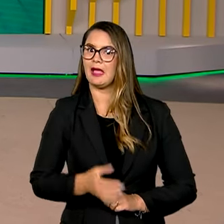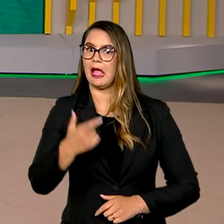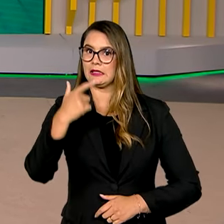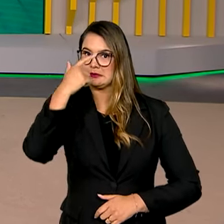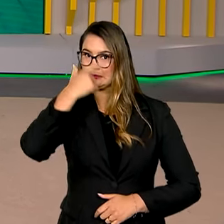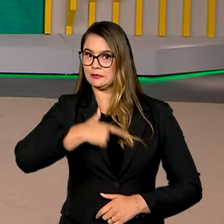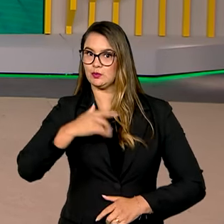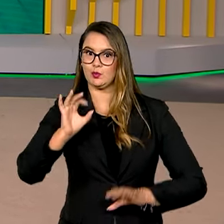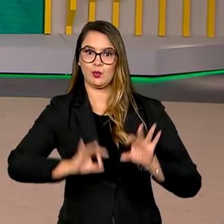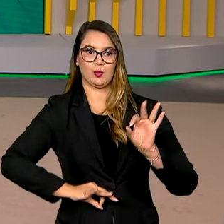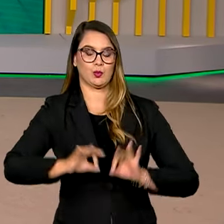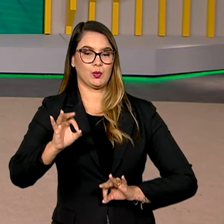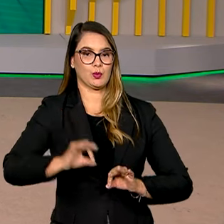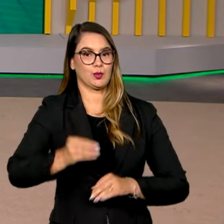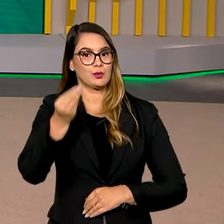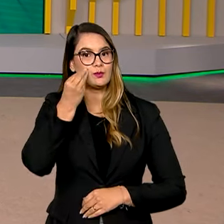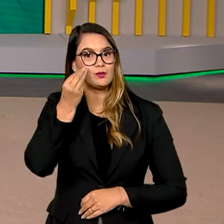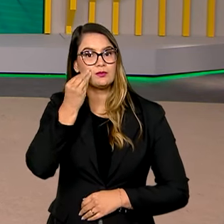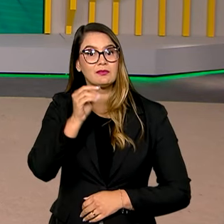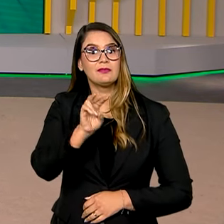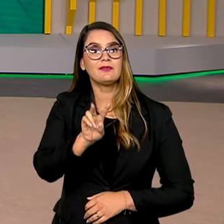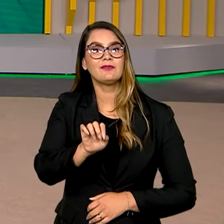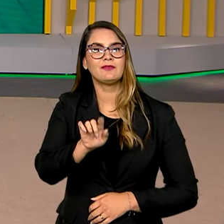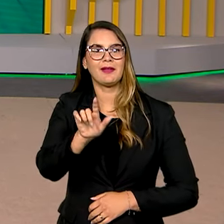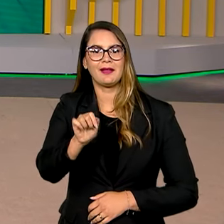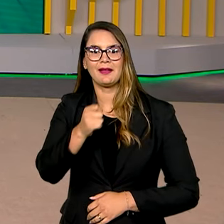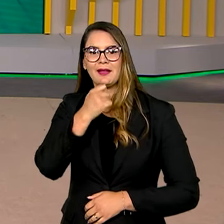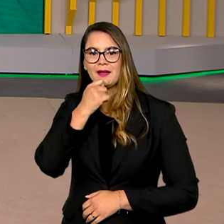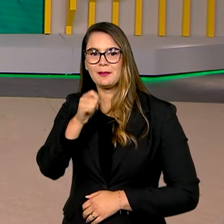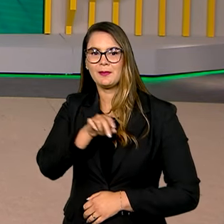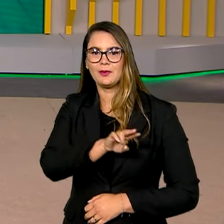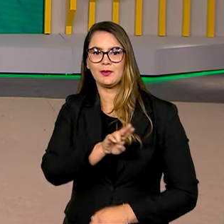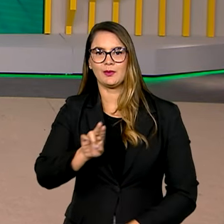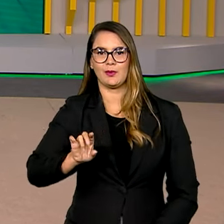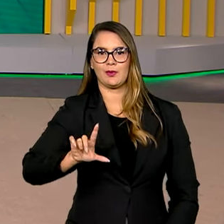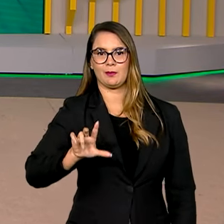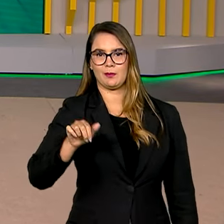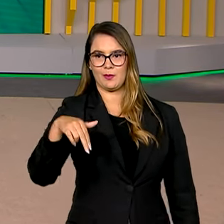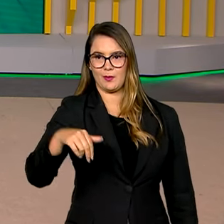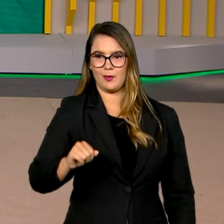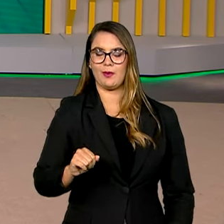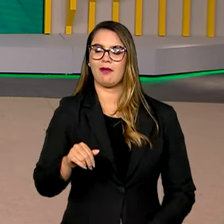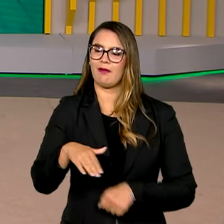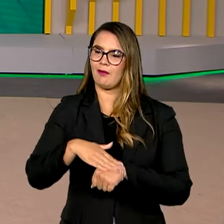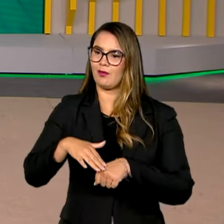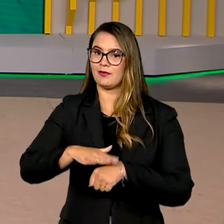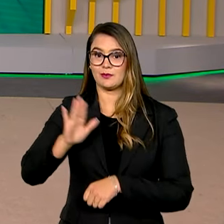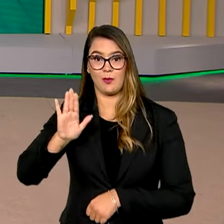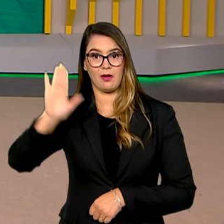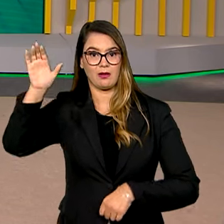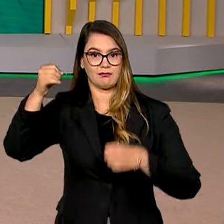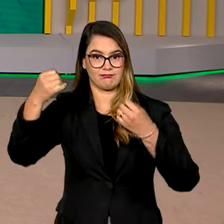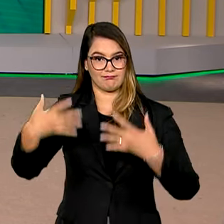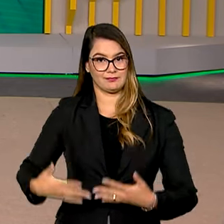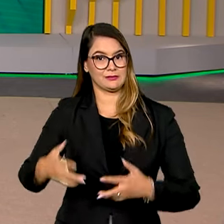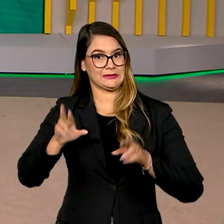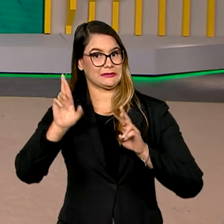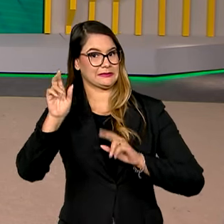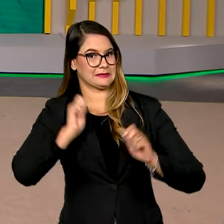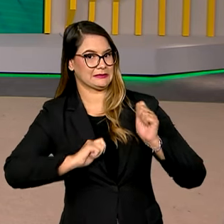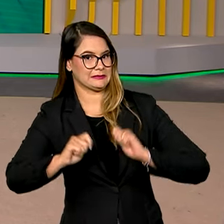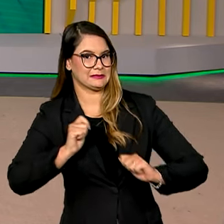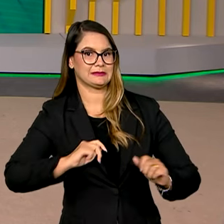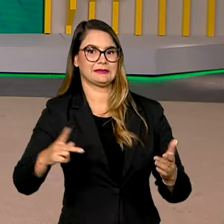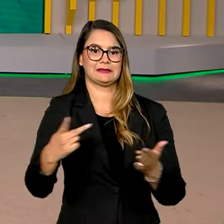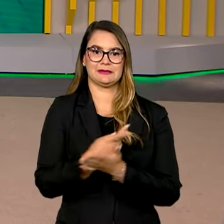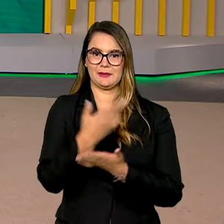se preparando para concorrer a uma das vagas. E a repórter Luana Karen conversou com um dos candidatos que falou sobre a expectativa para